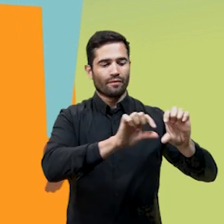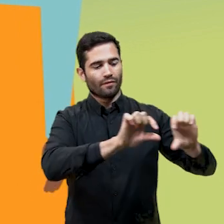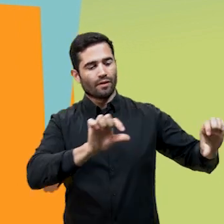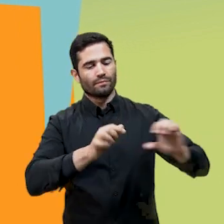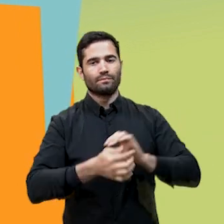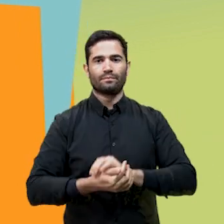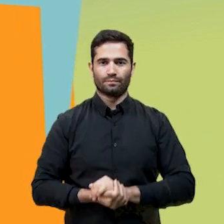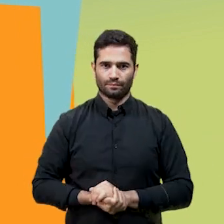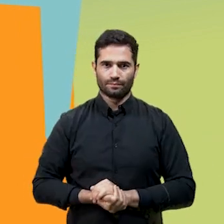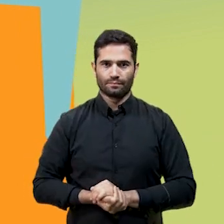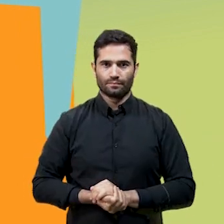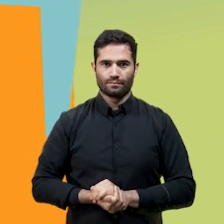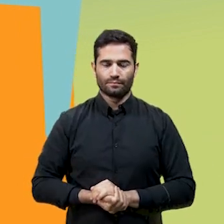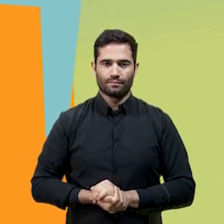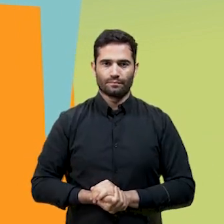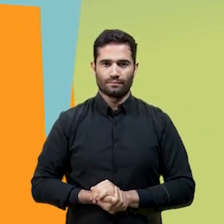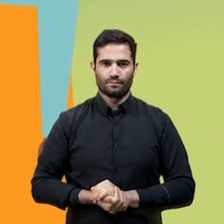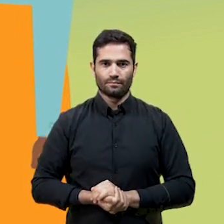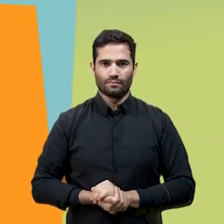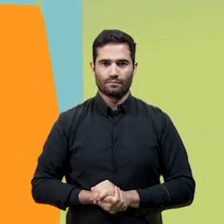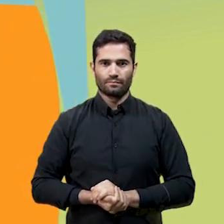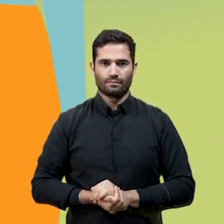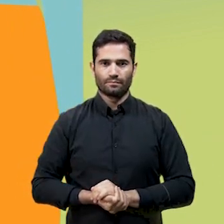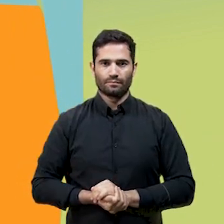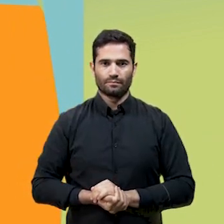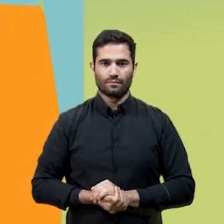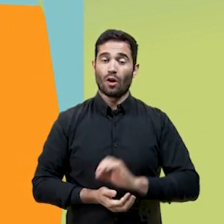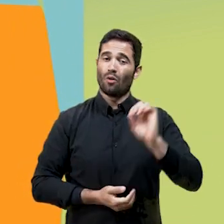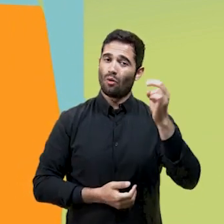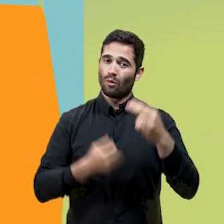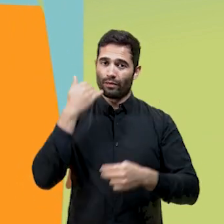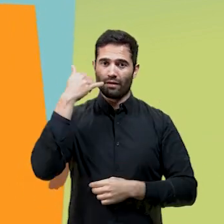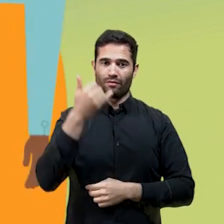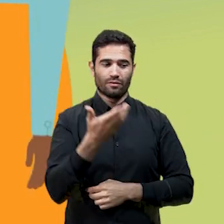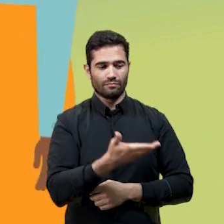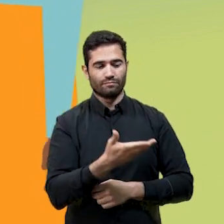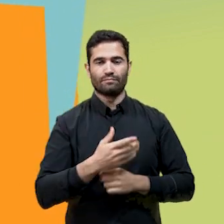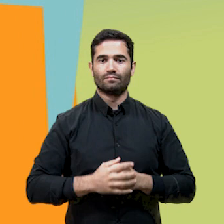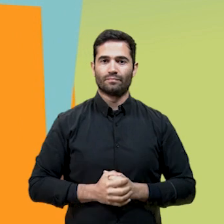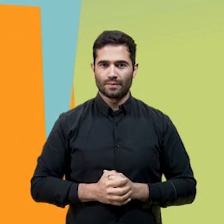.progep.ufms.br ou pelo telefone